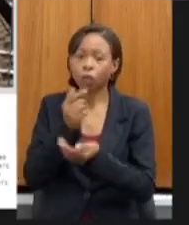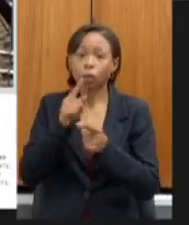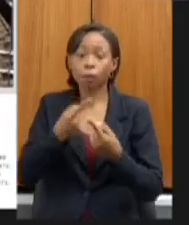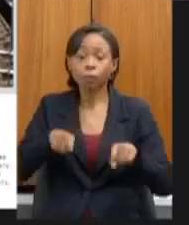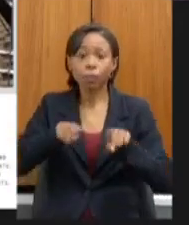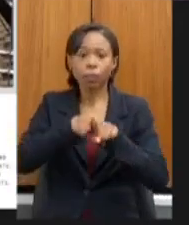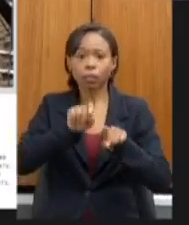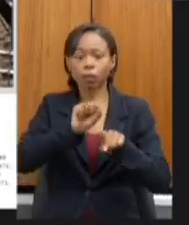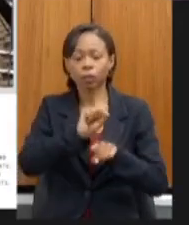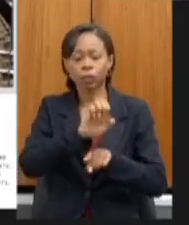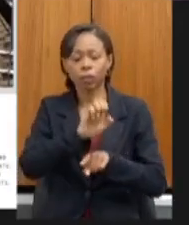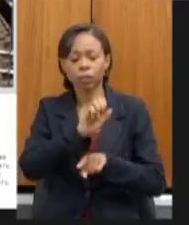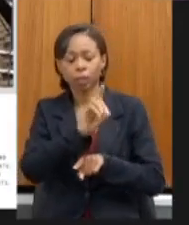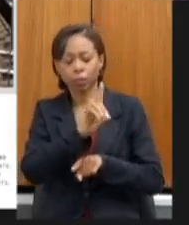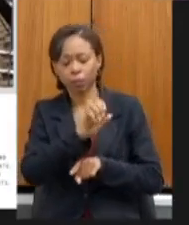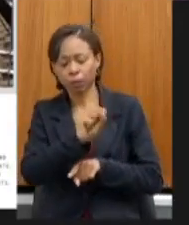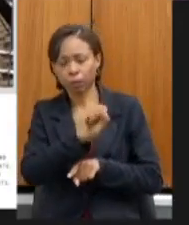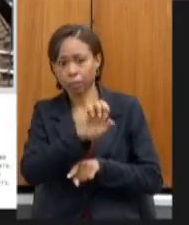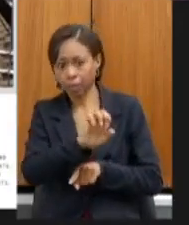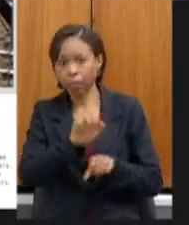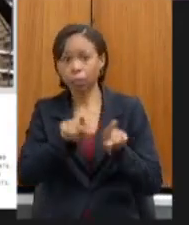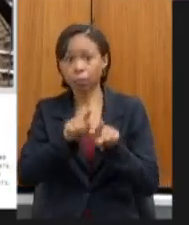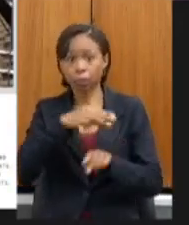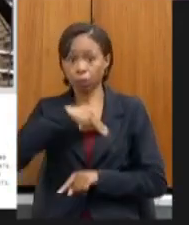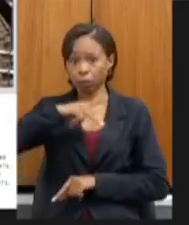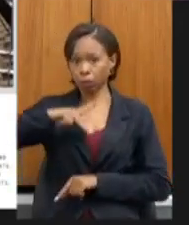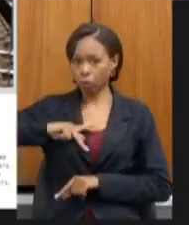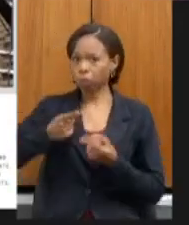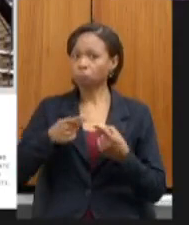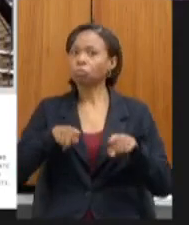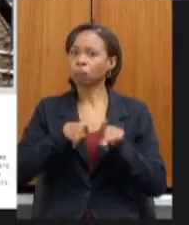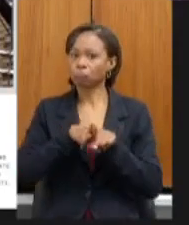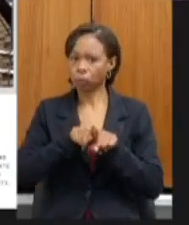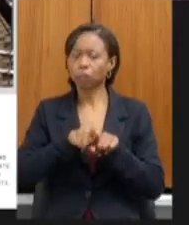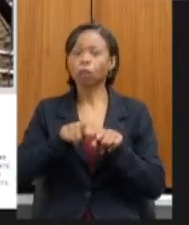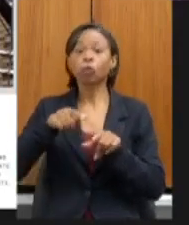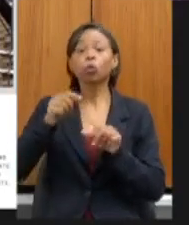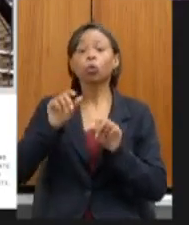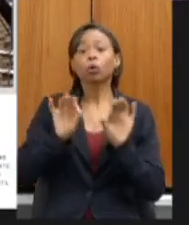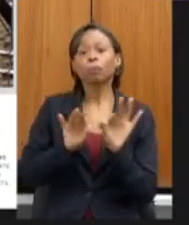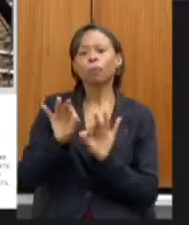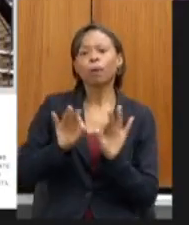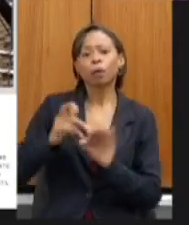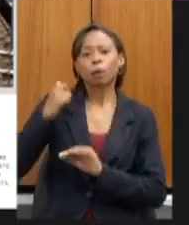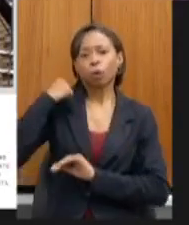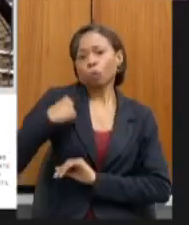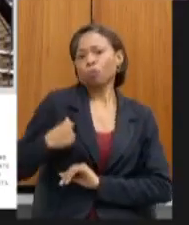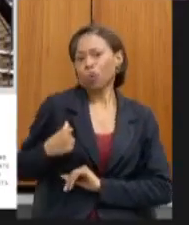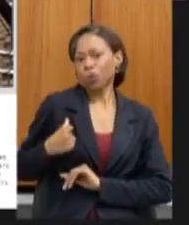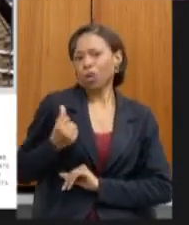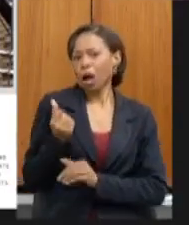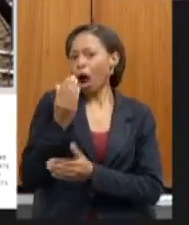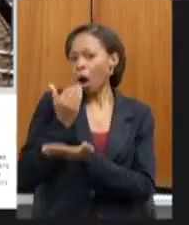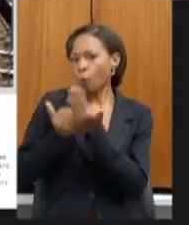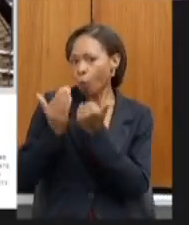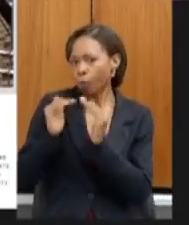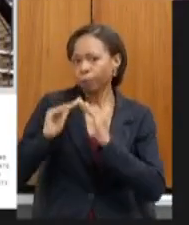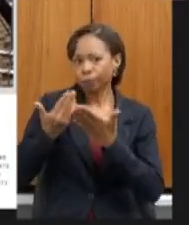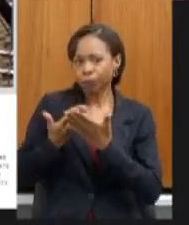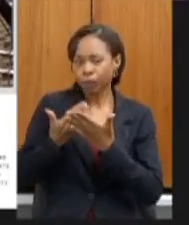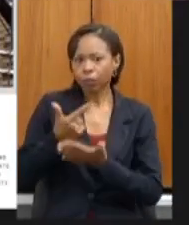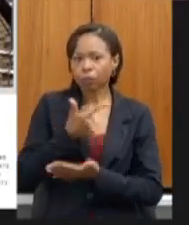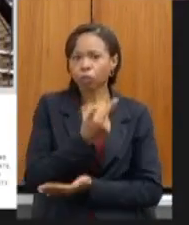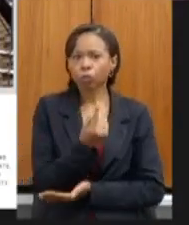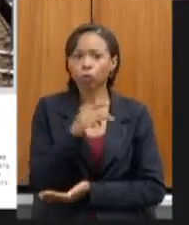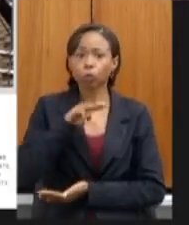e com o Ministério Público muito importante reconhecer esse apoio do programa Bolsa Merenda com 91 milhões de reais sendo 22